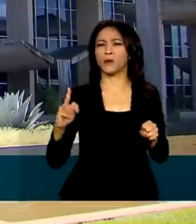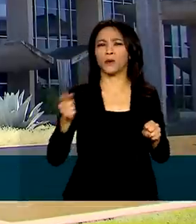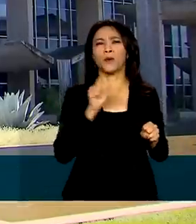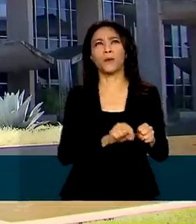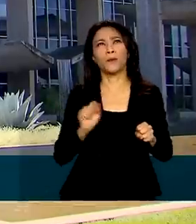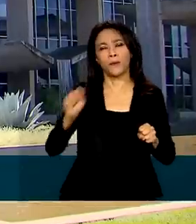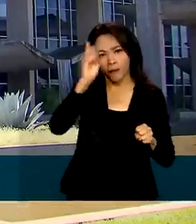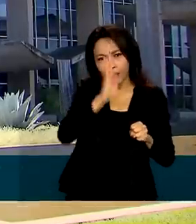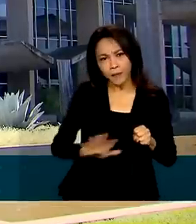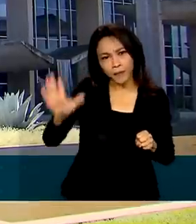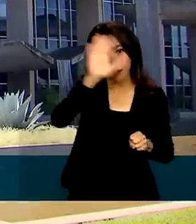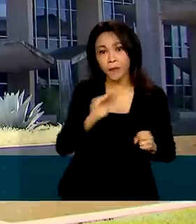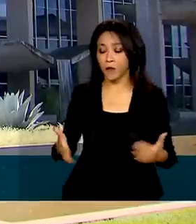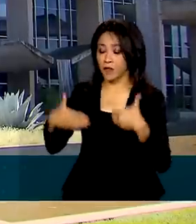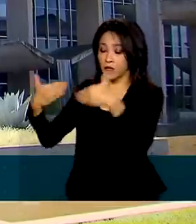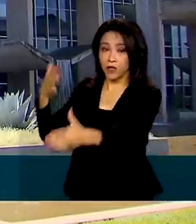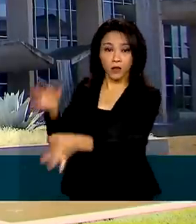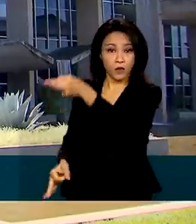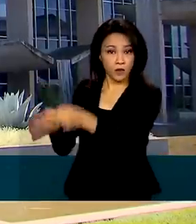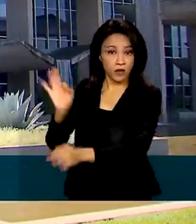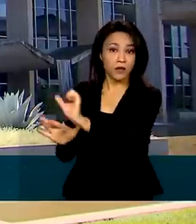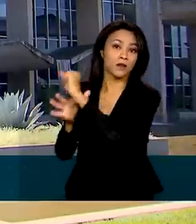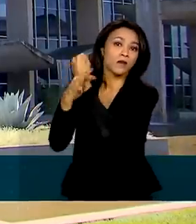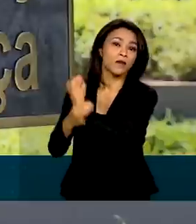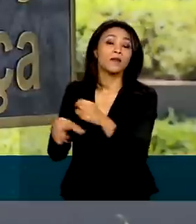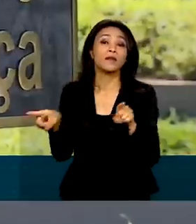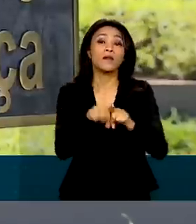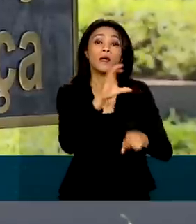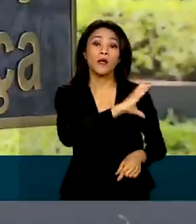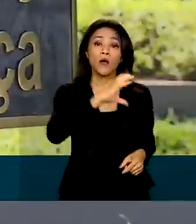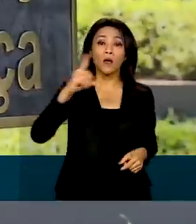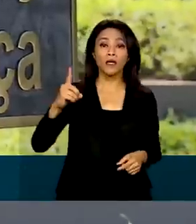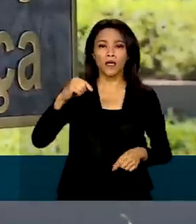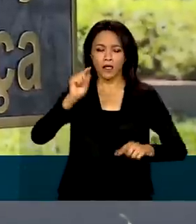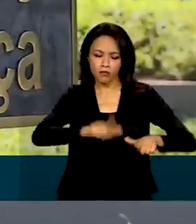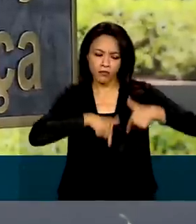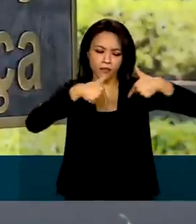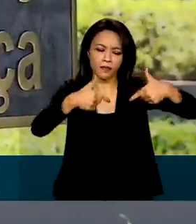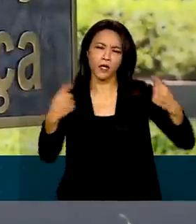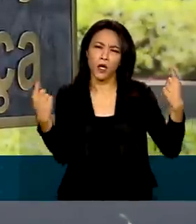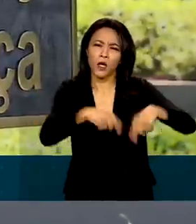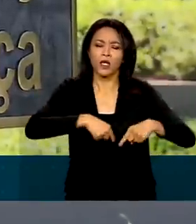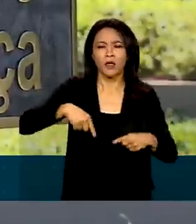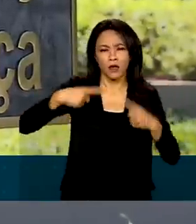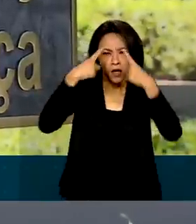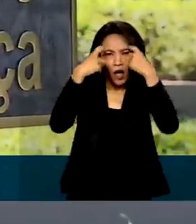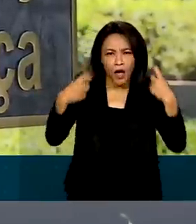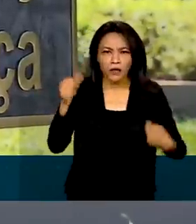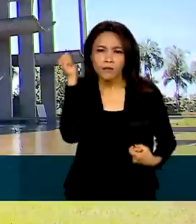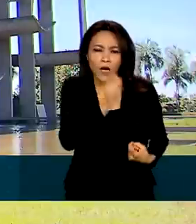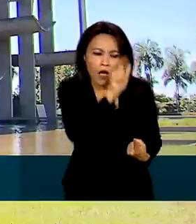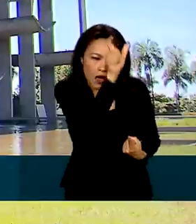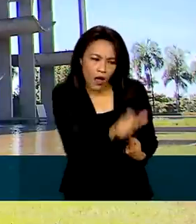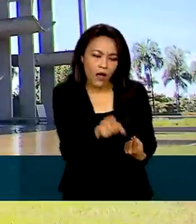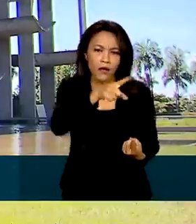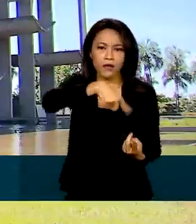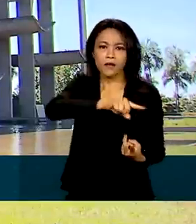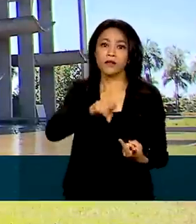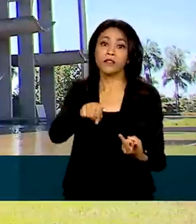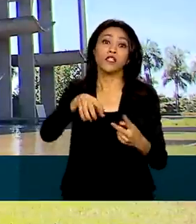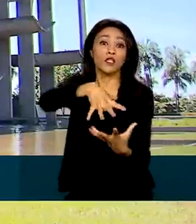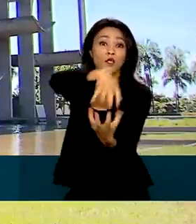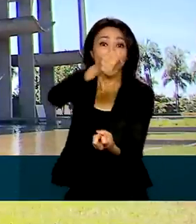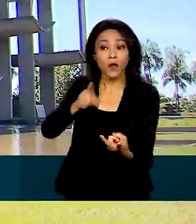O Ministério da Justiça e Segurança Pública também coordena ações de combate à violência contra mulheres, idosos, crianças